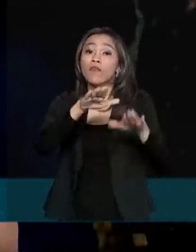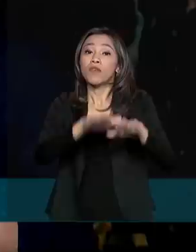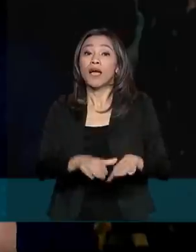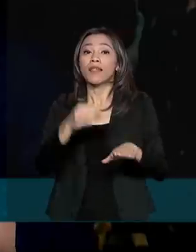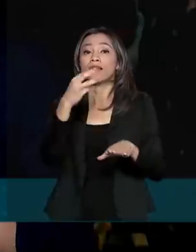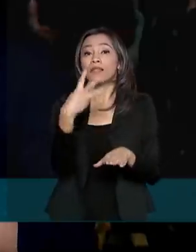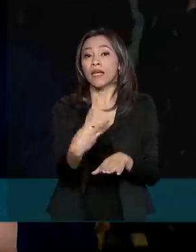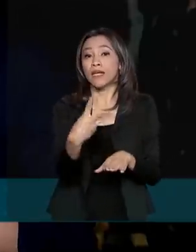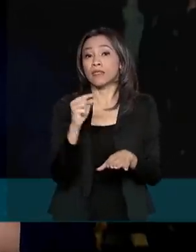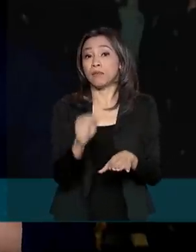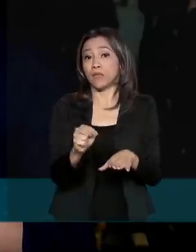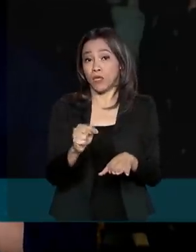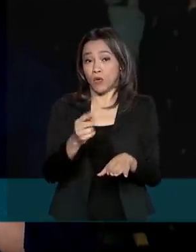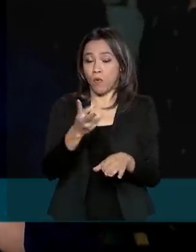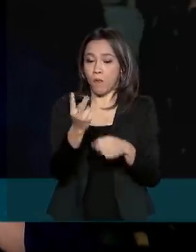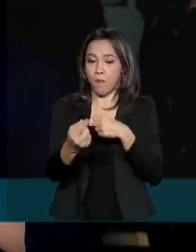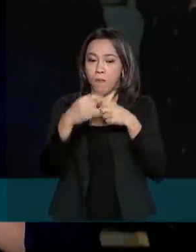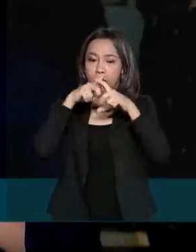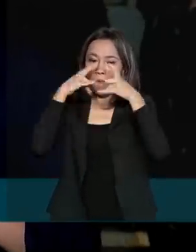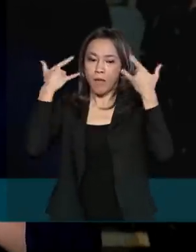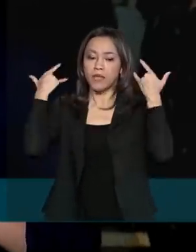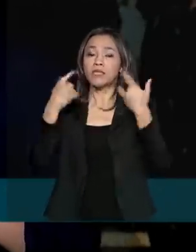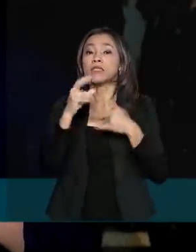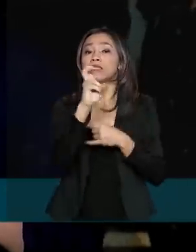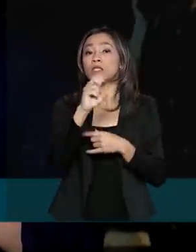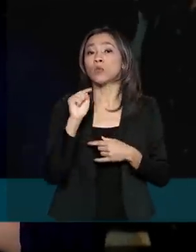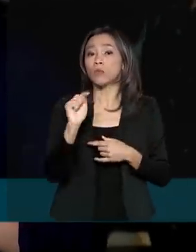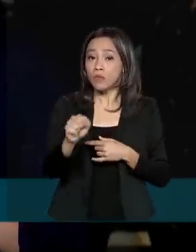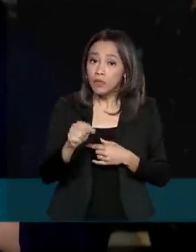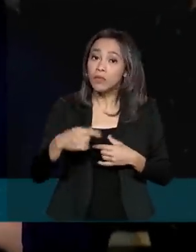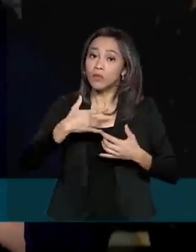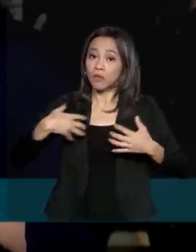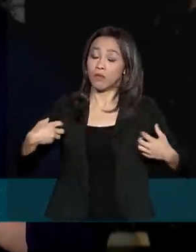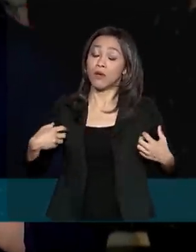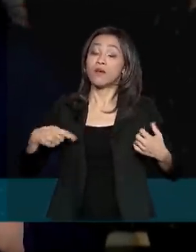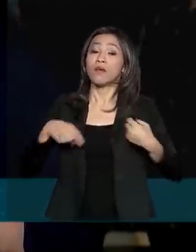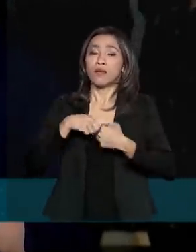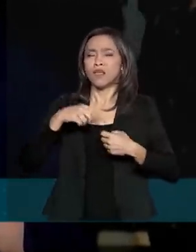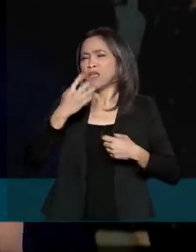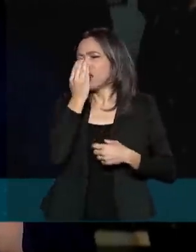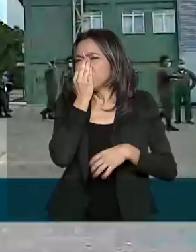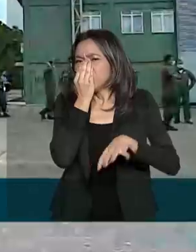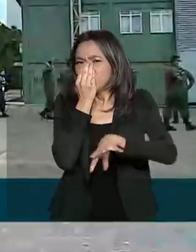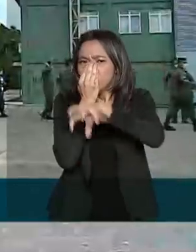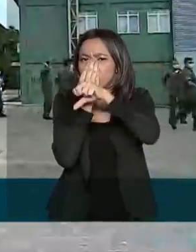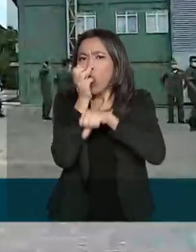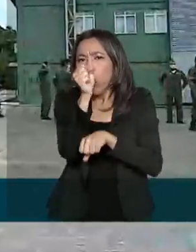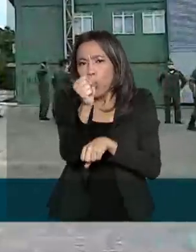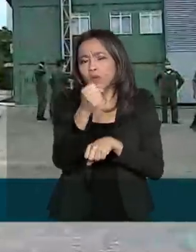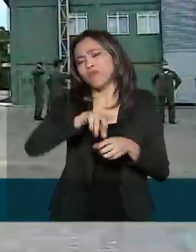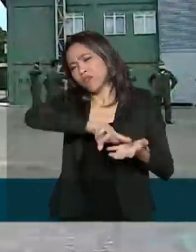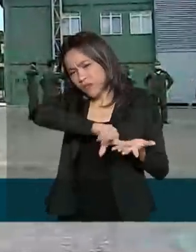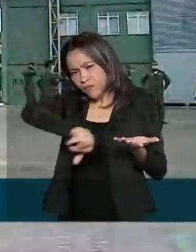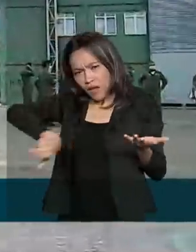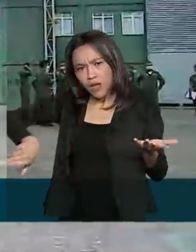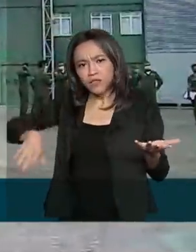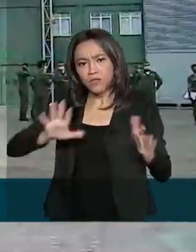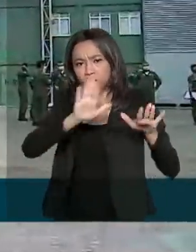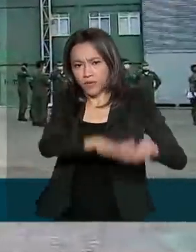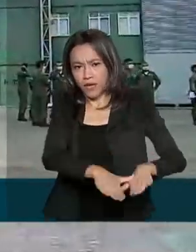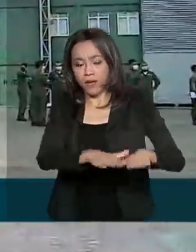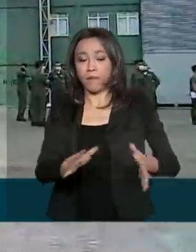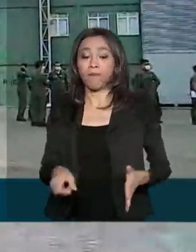máscaras, 5 mil aventais descartáveis e 8 respiradores, entre outros itens. Além do material enviado